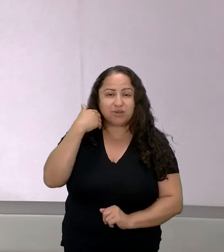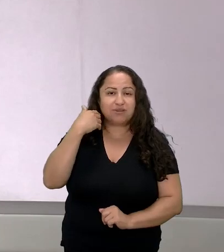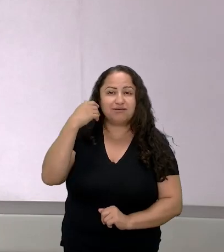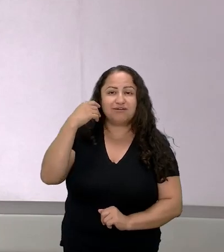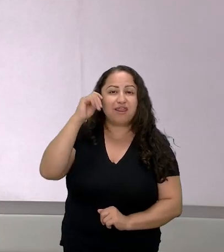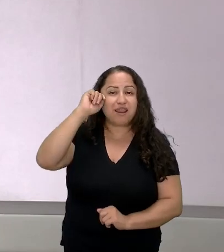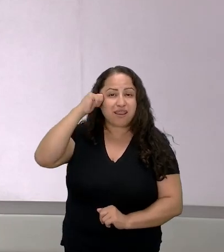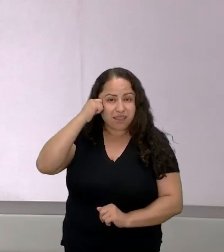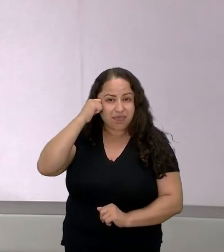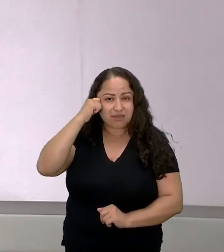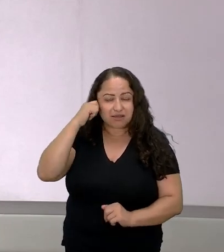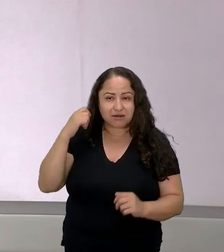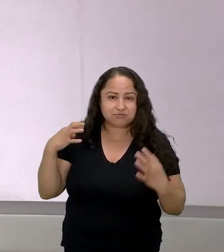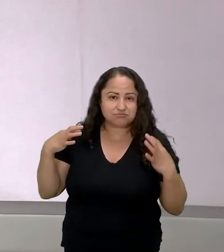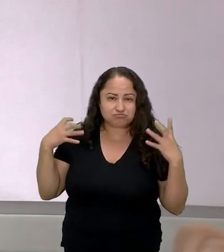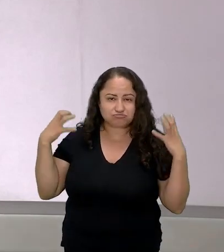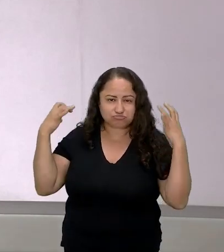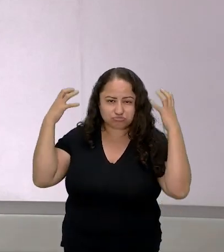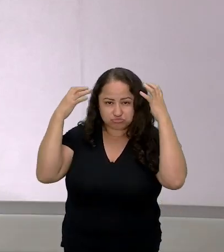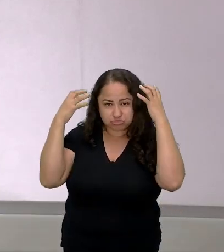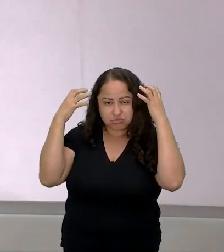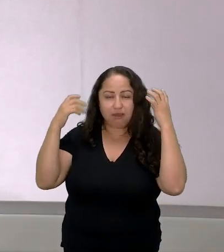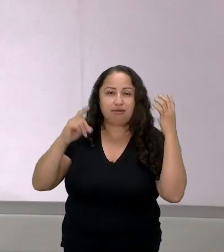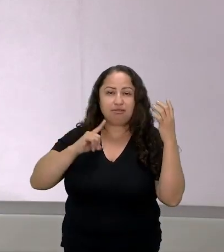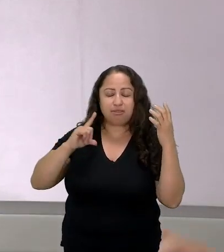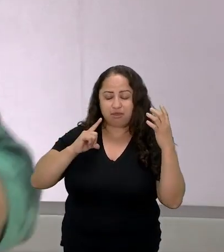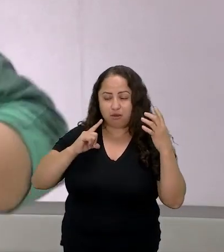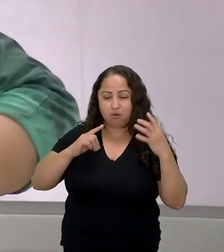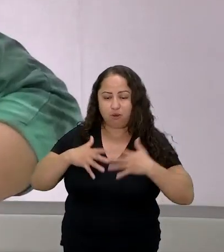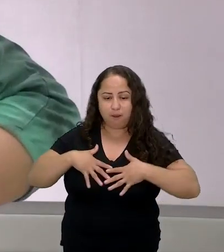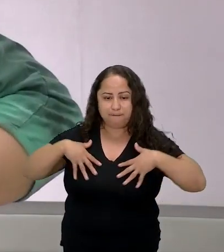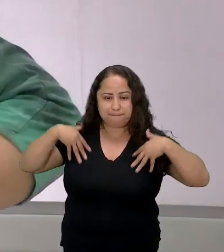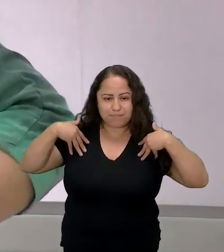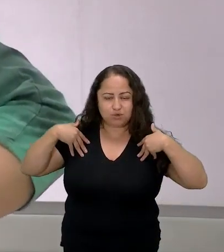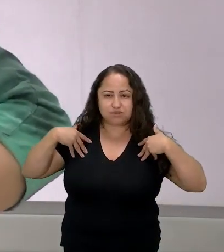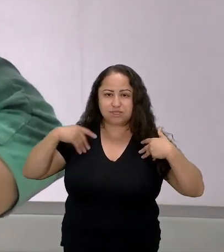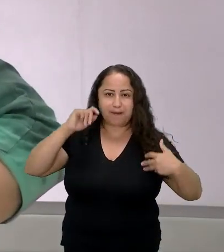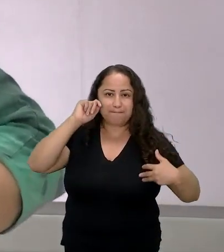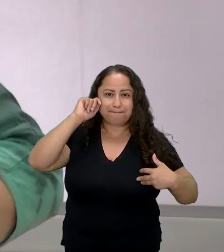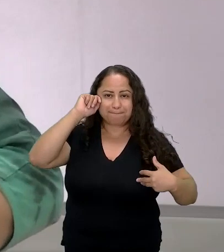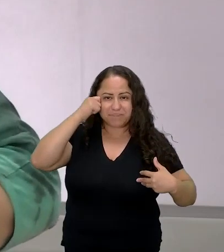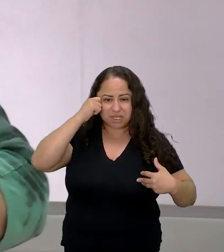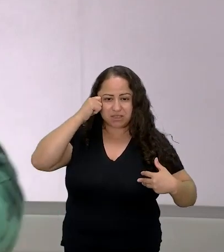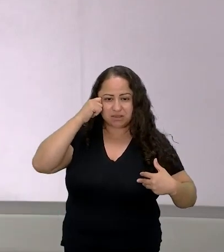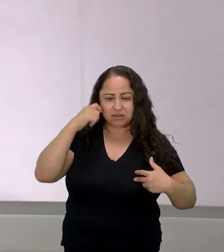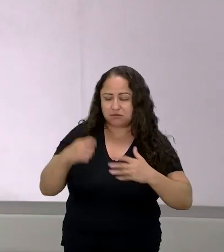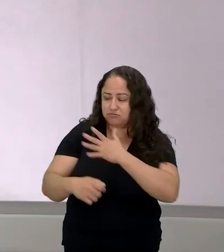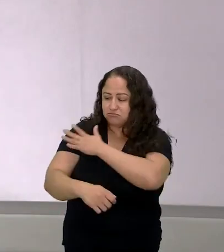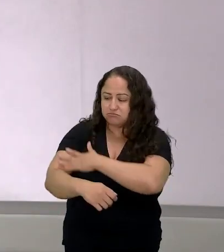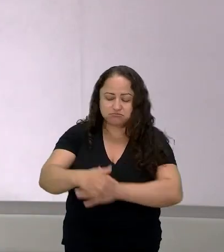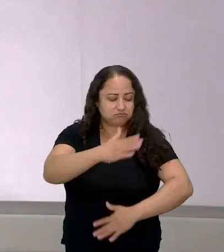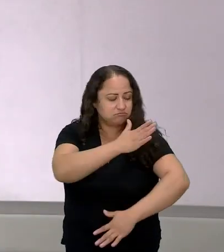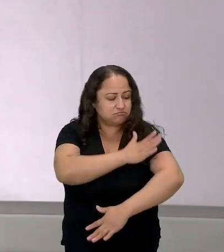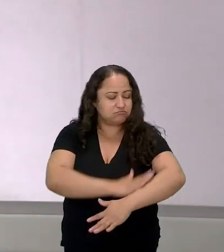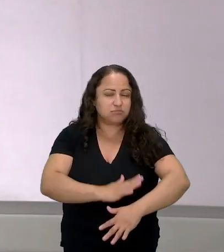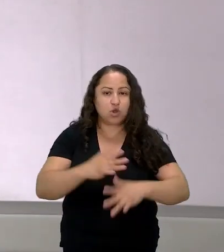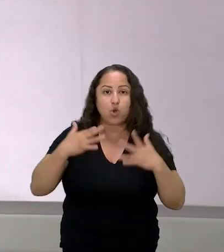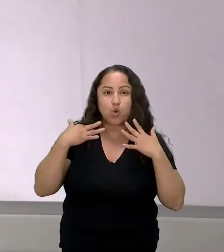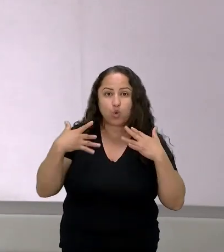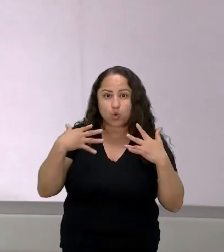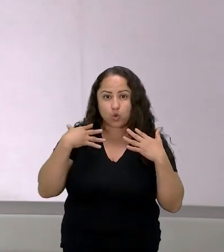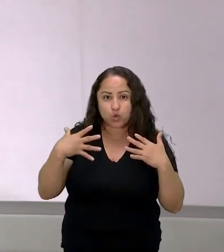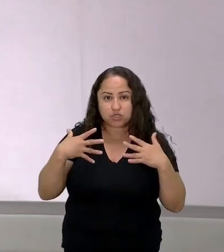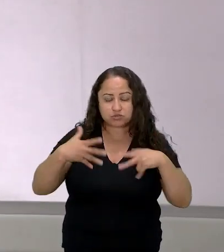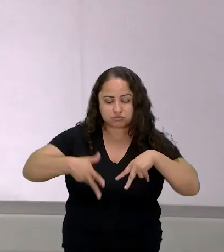cabelos crespos estou vestindo uma blusa preta a lateral dela tem alguns tons coloridos estou com uma